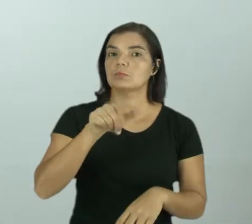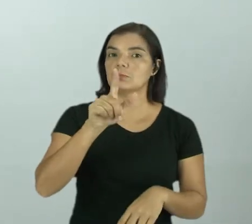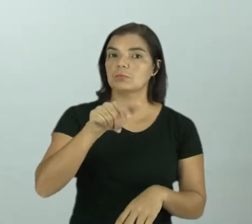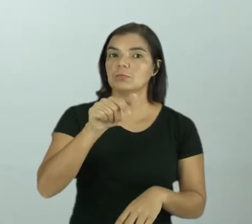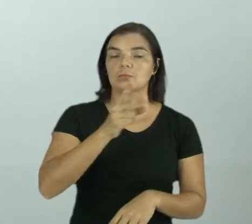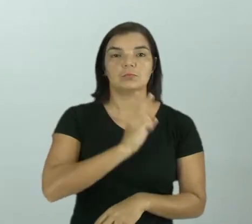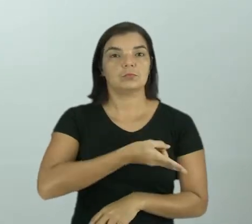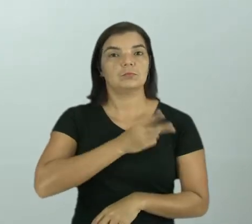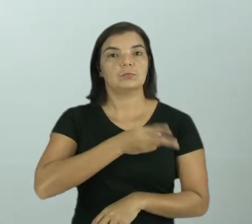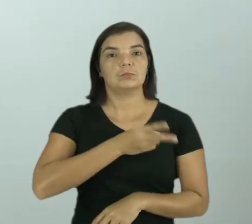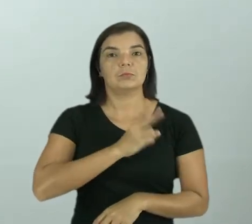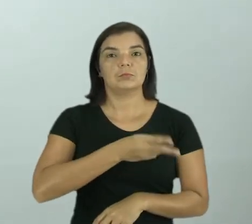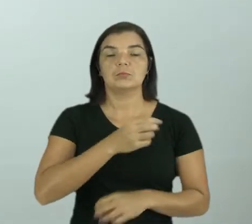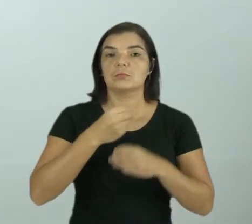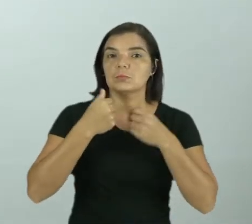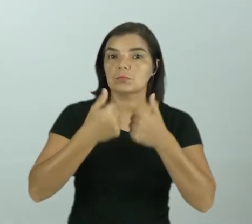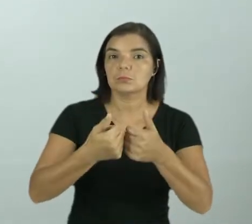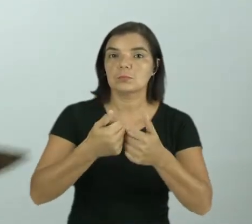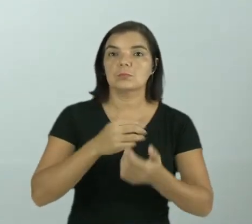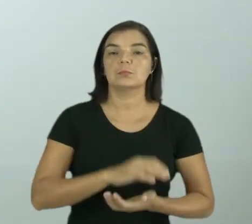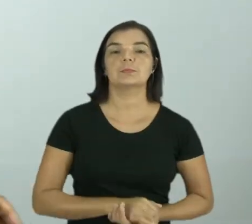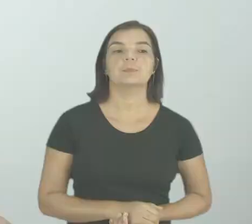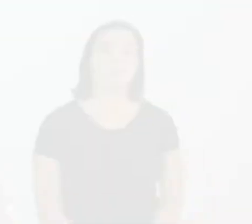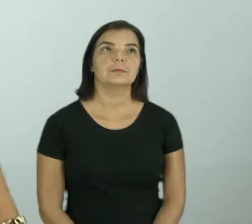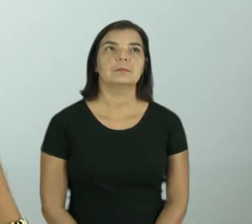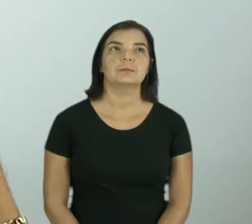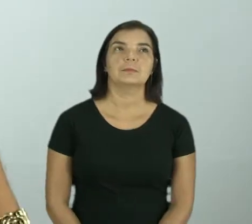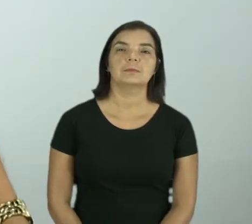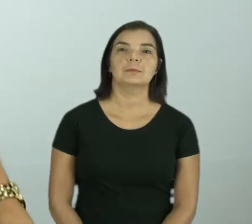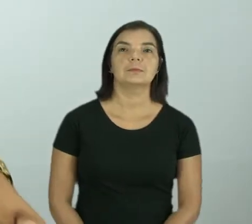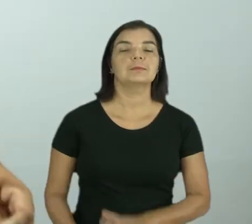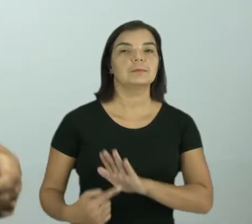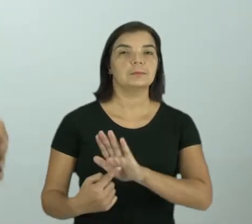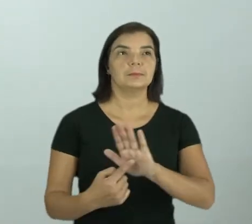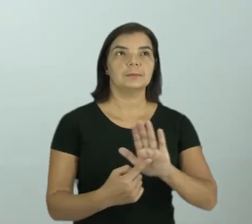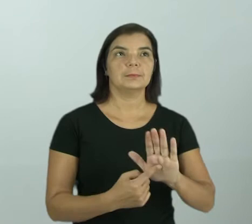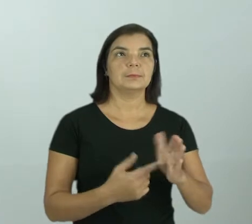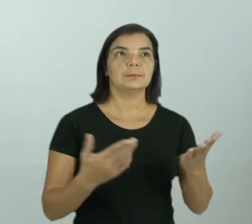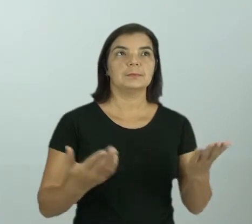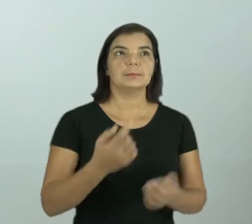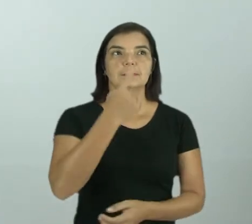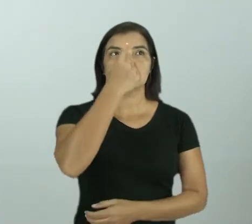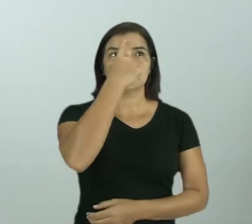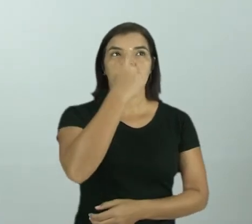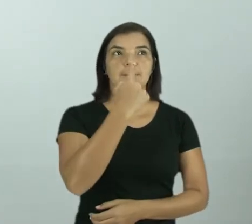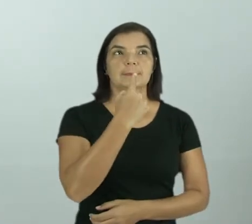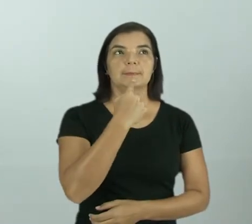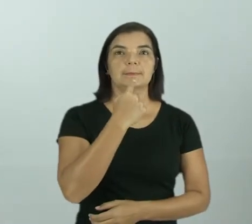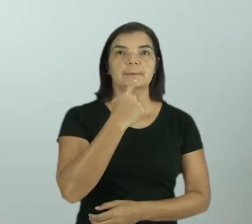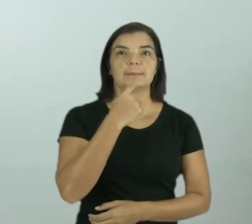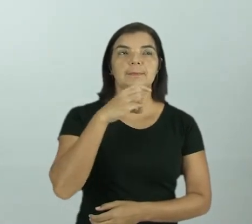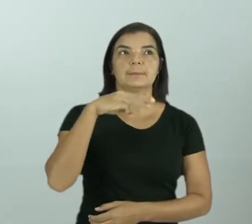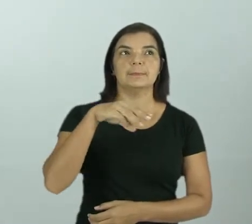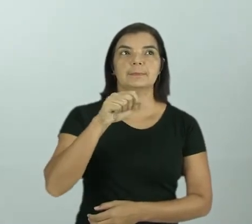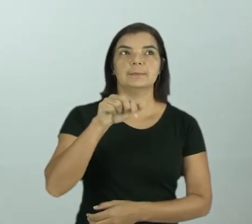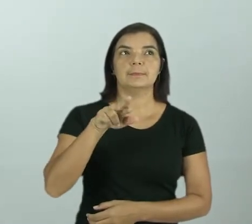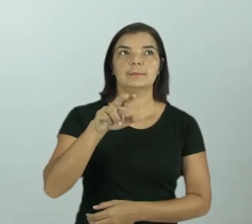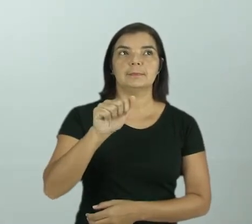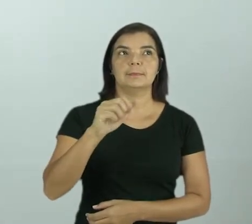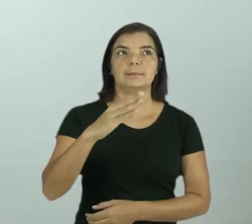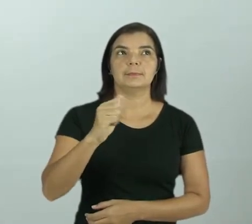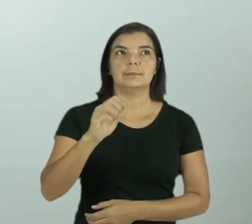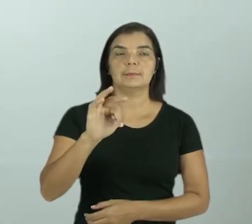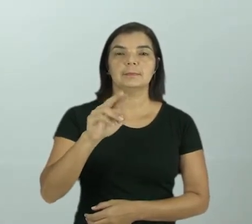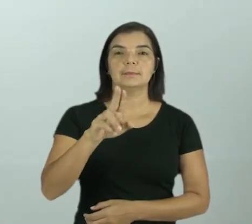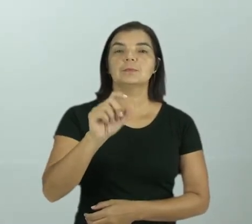permanente. Tudo bem? Vou mostrar a vocês a imagem do Maracatu. Olha